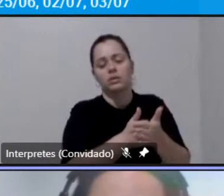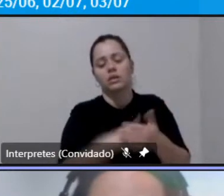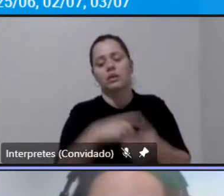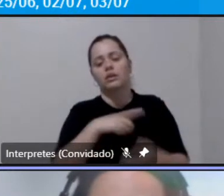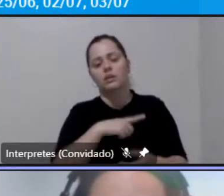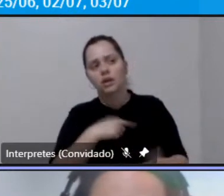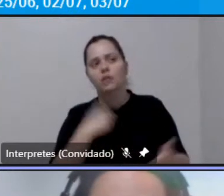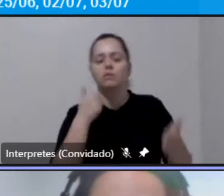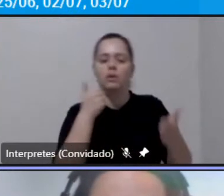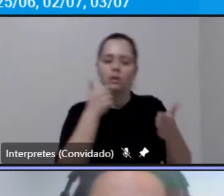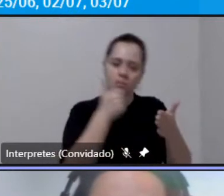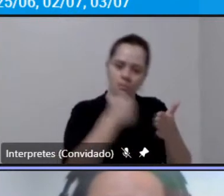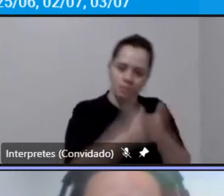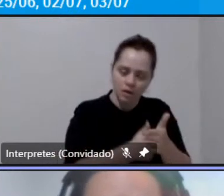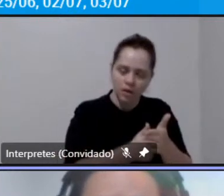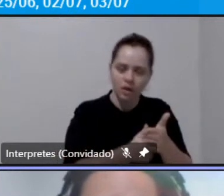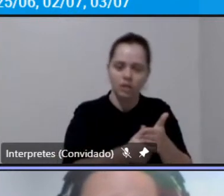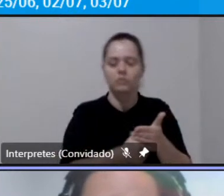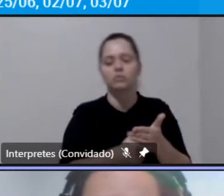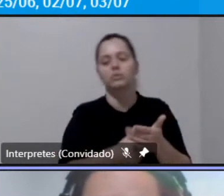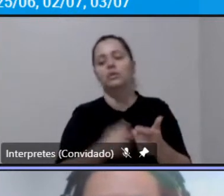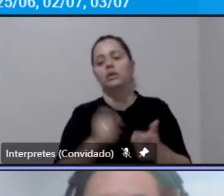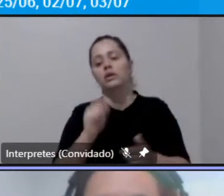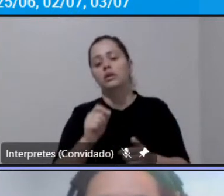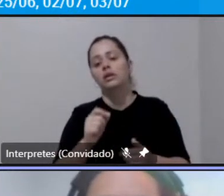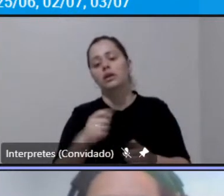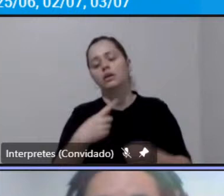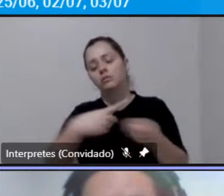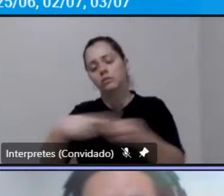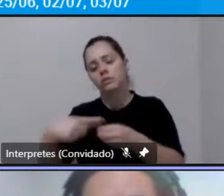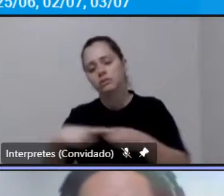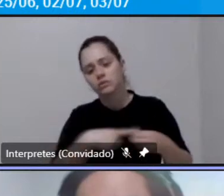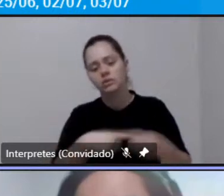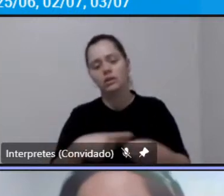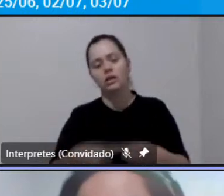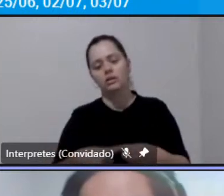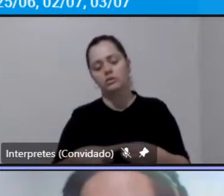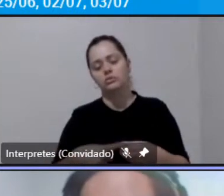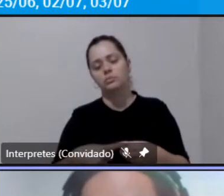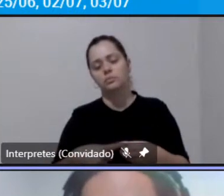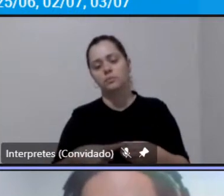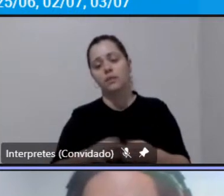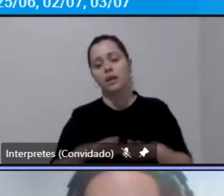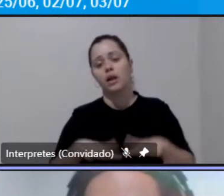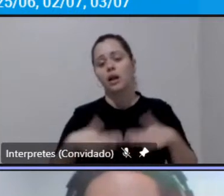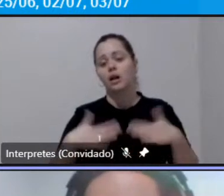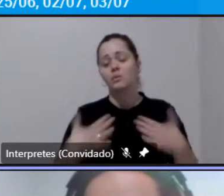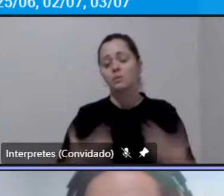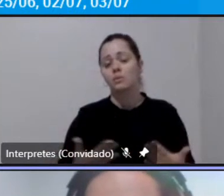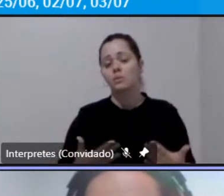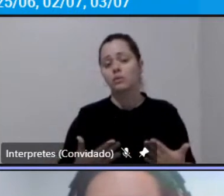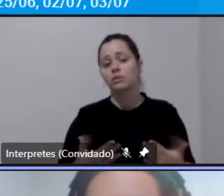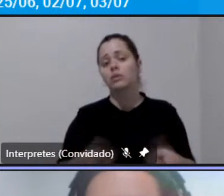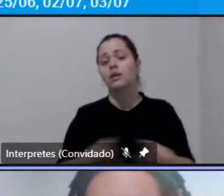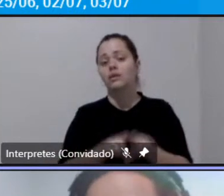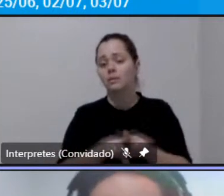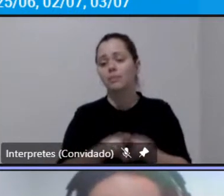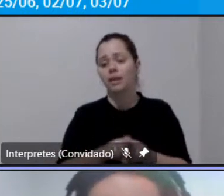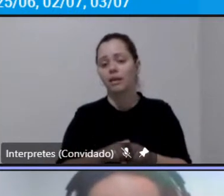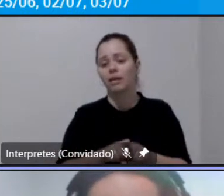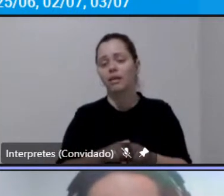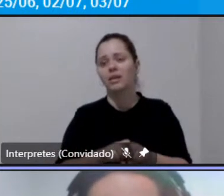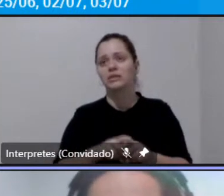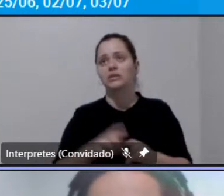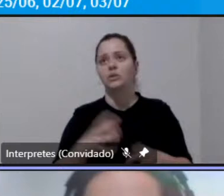impacto no âmbito municipal inclusive com a ocorrência de algumas greves que está